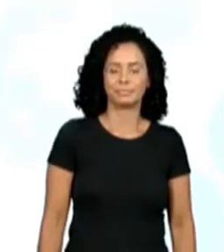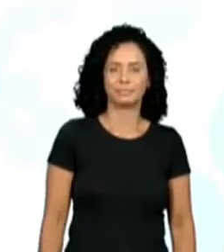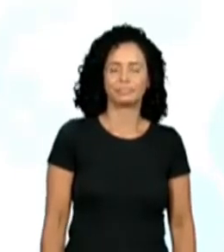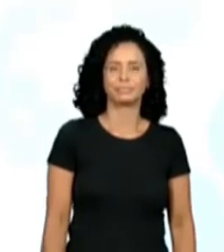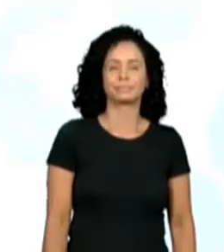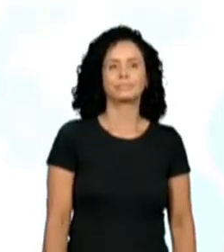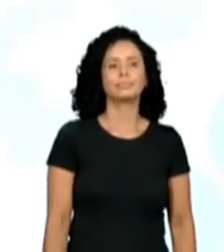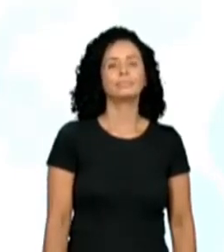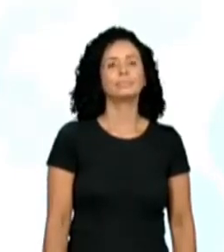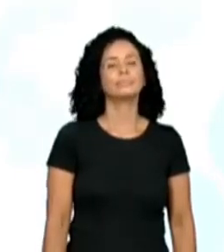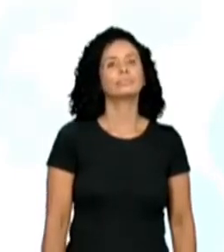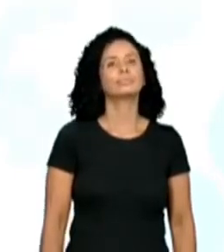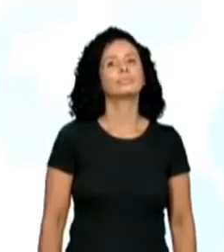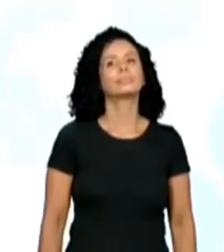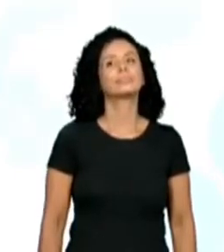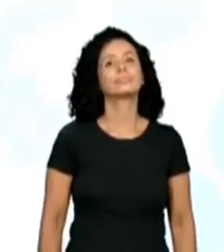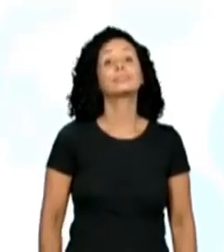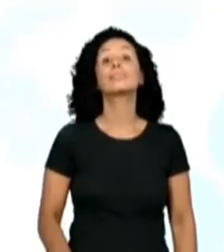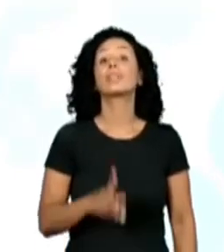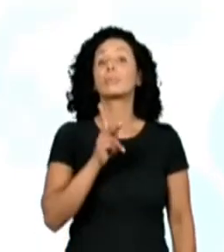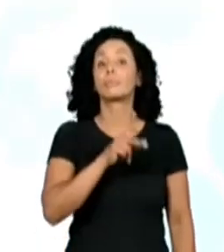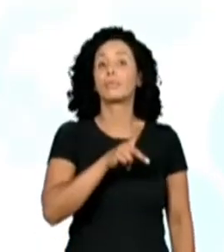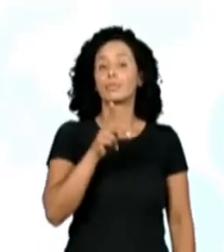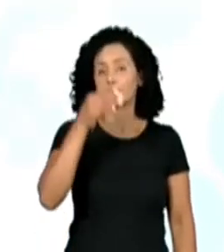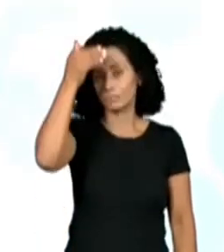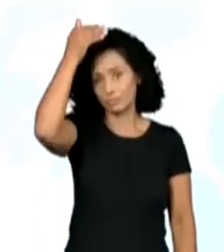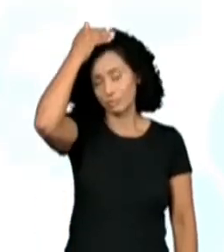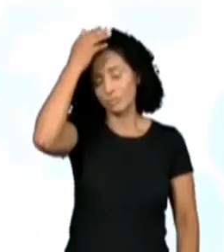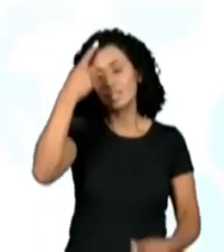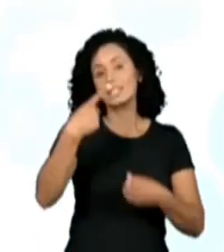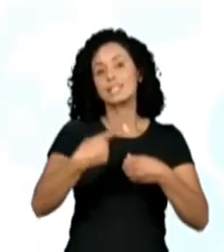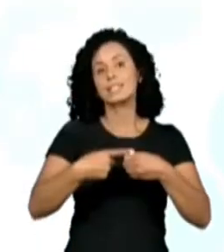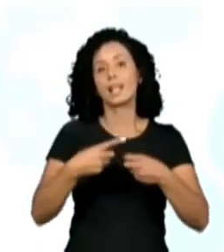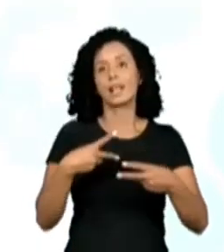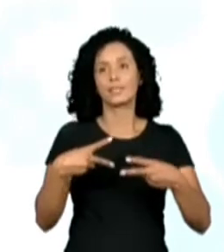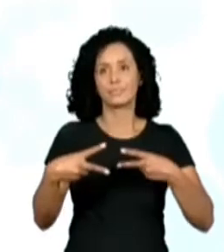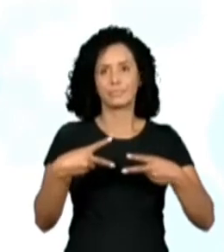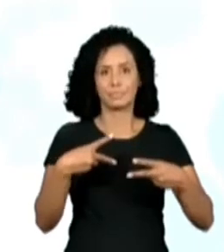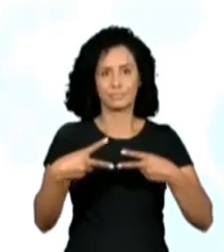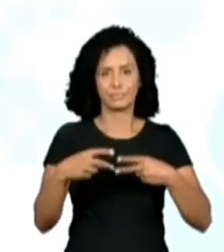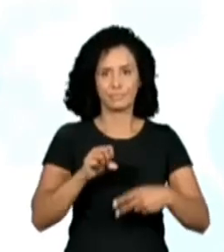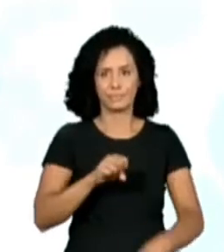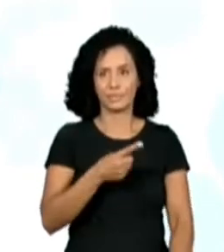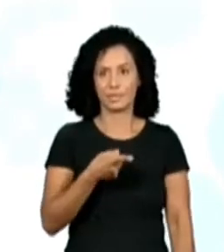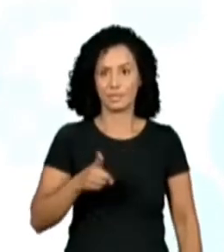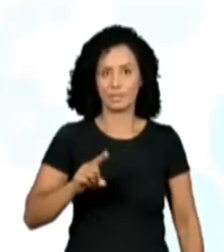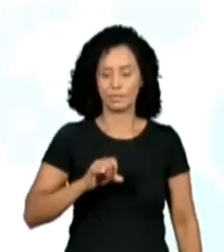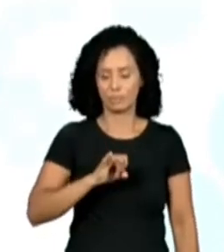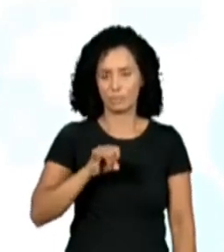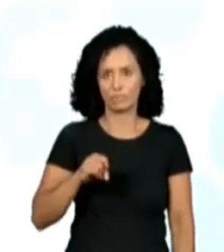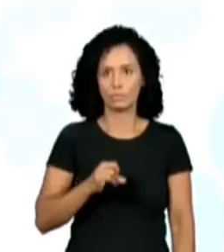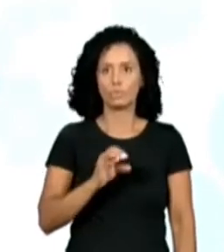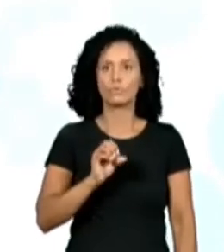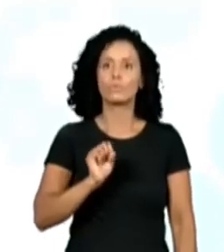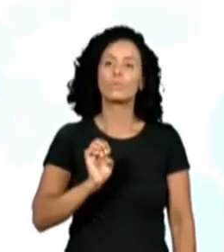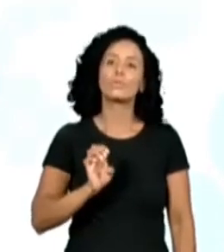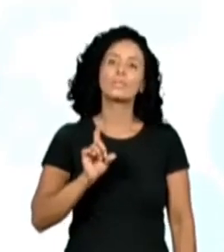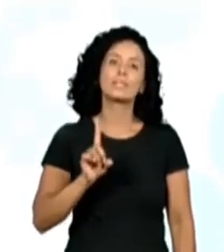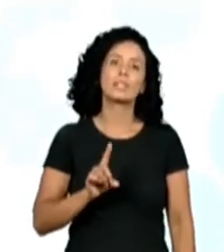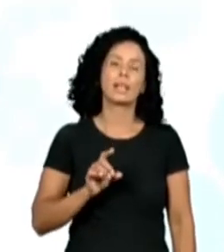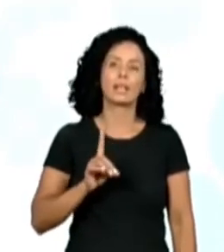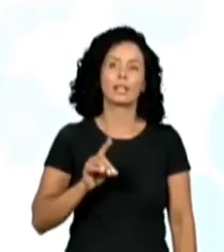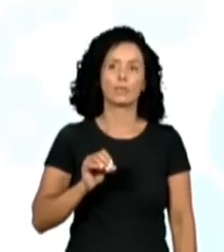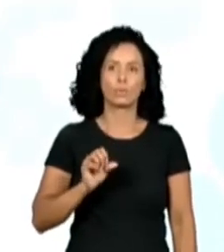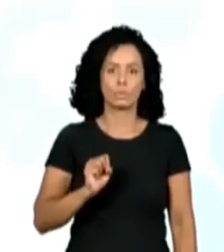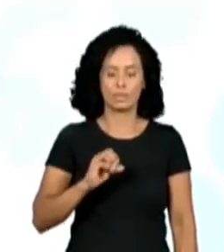O Pro Fernando é lá de São José dos Campos. Vou colocar aqui São José dos Campos. E a gente termina